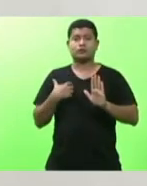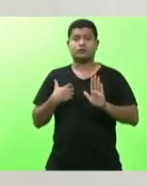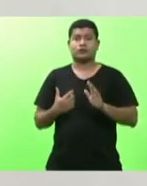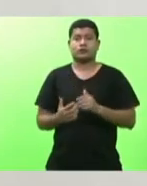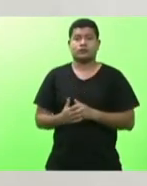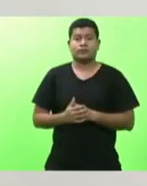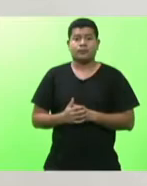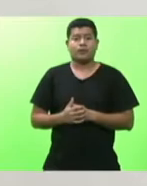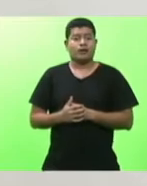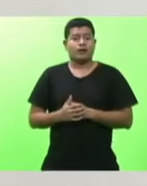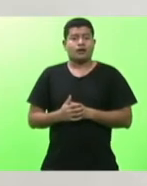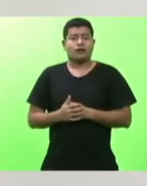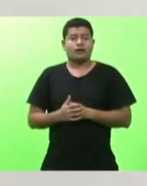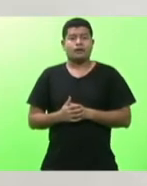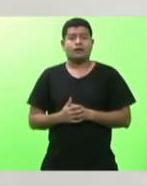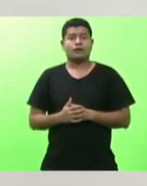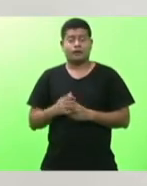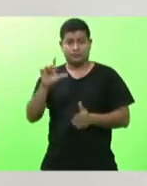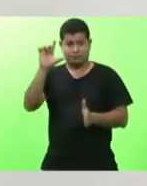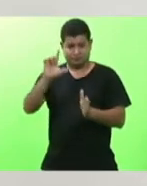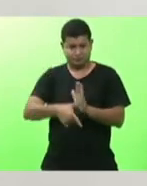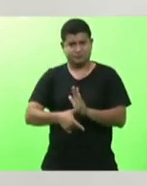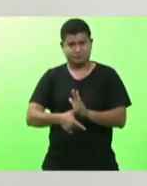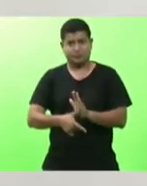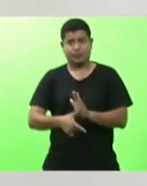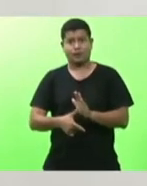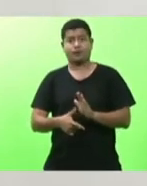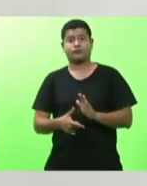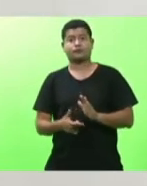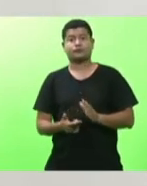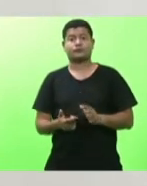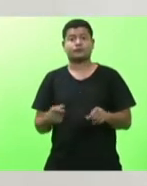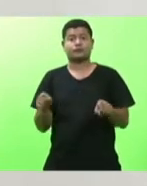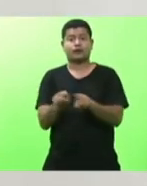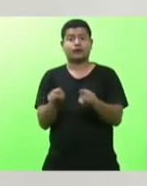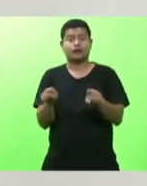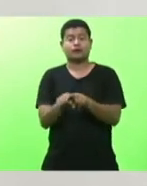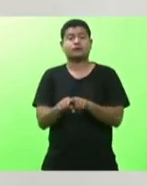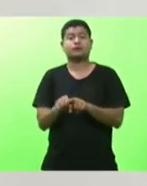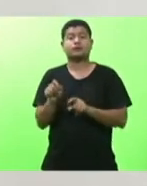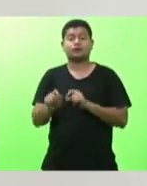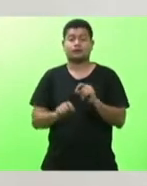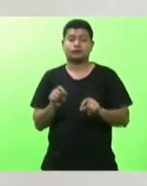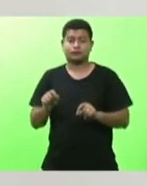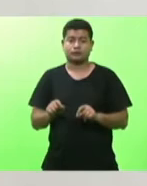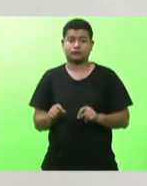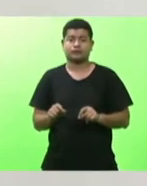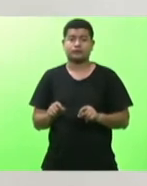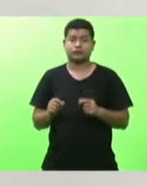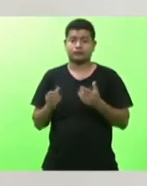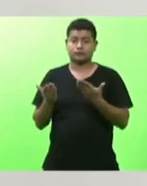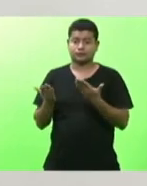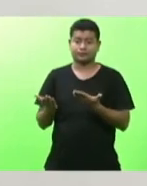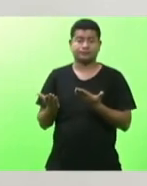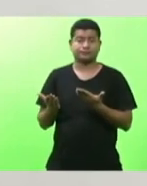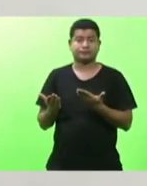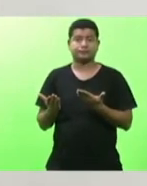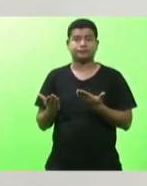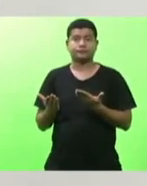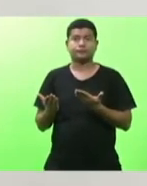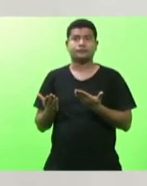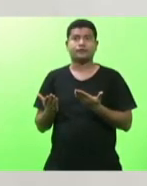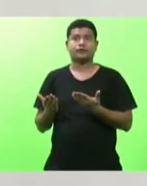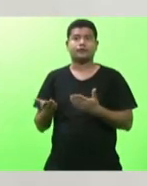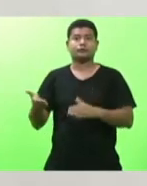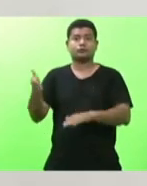na sequência houve a manifestação também do Vale do